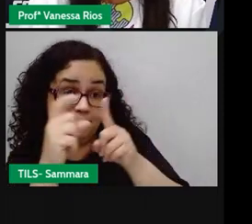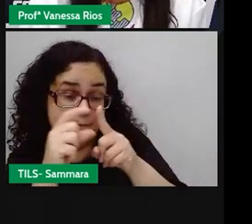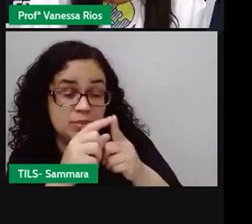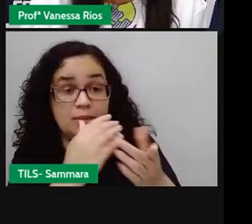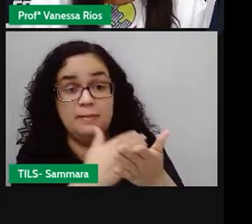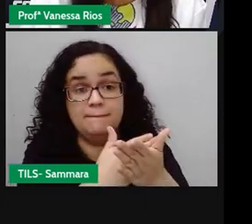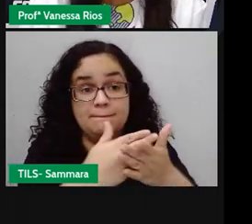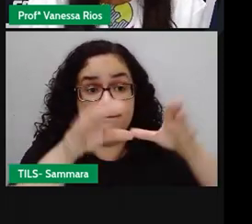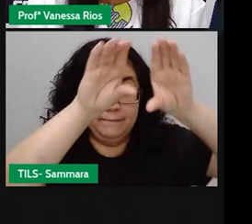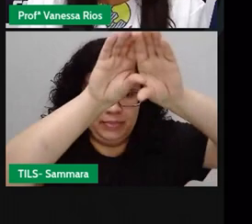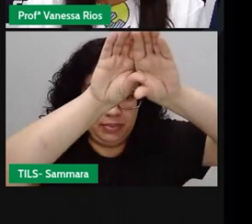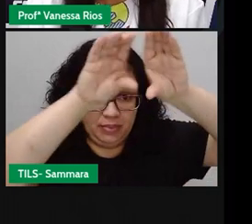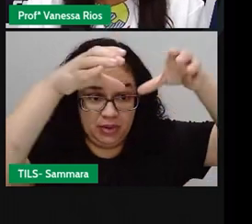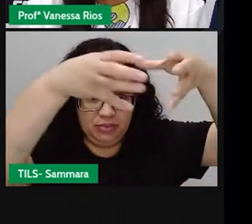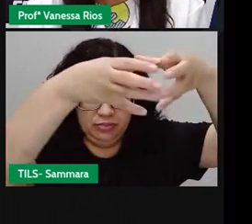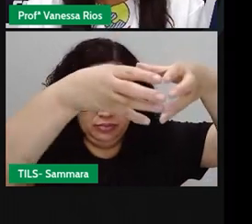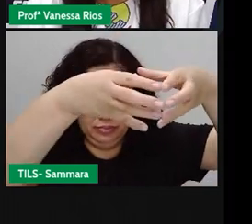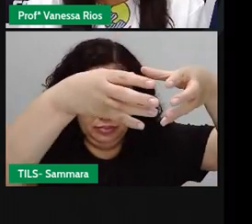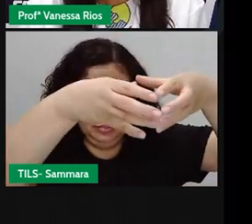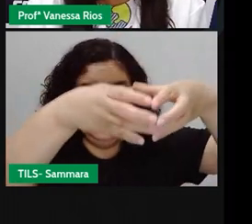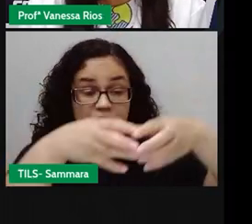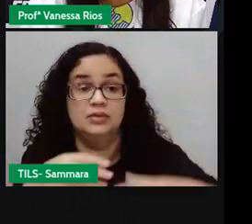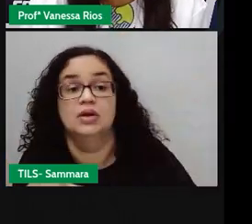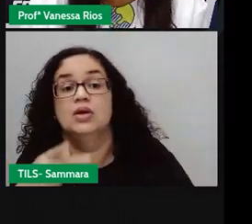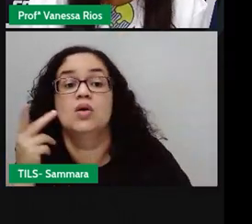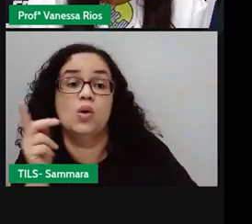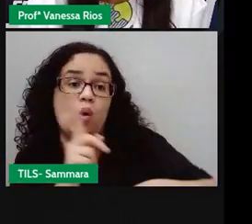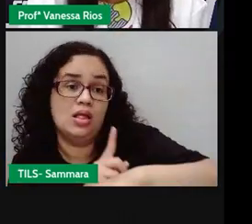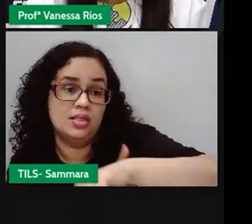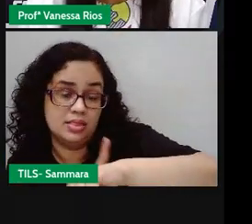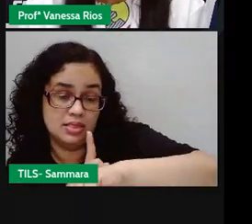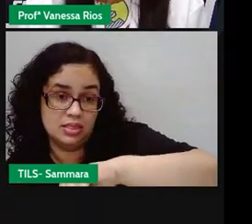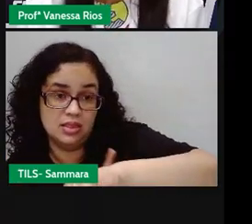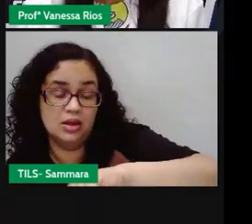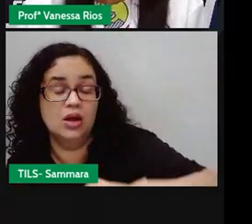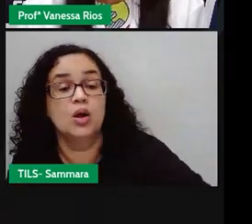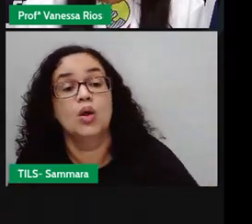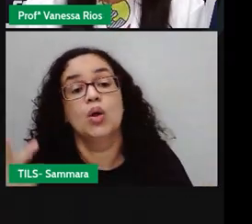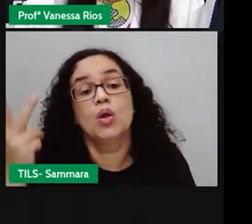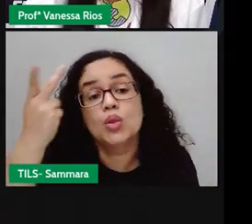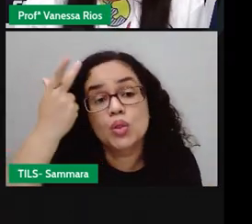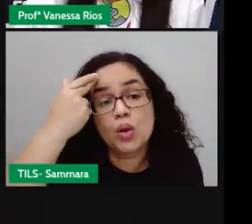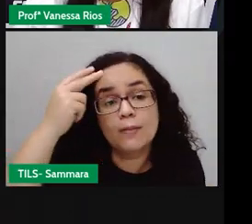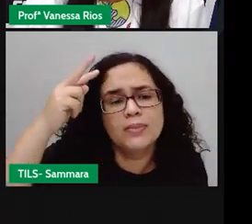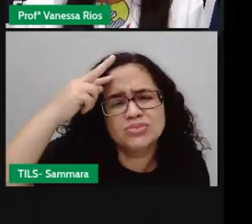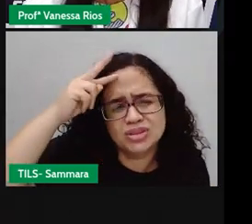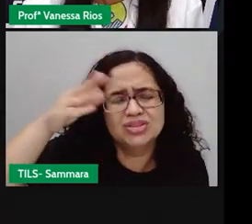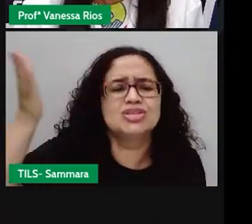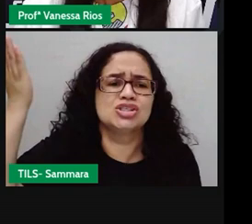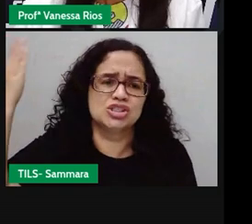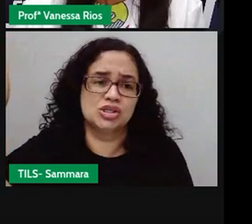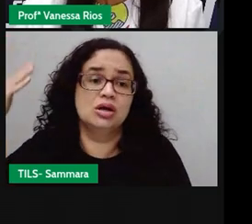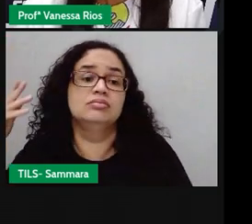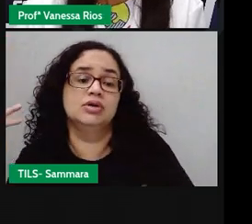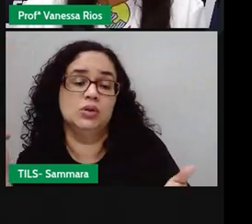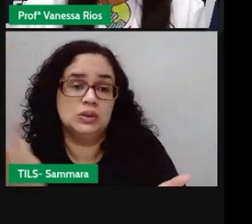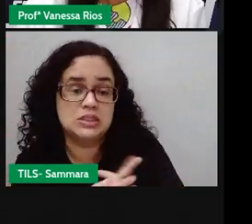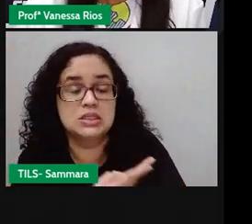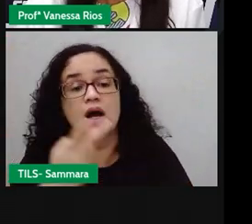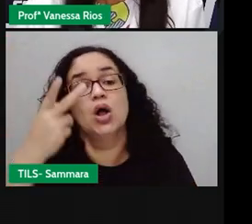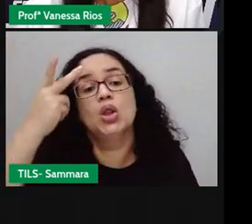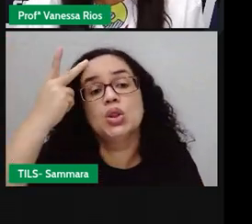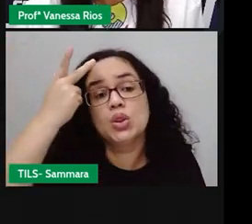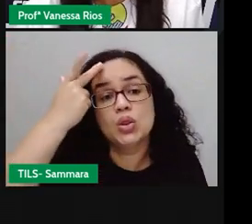primeiro parágrafo é uma palavra que denota o tempo, e normalmente são histórias que já aconteceram, então é normal